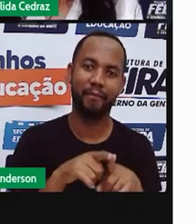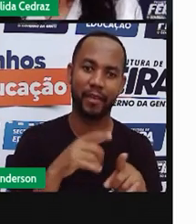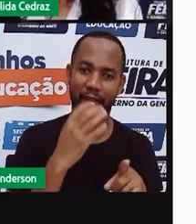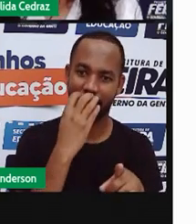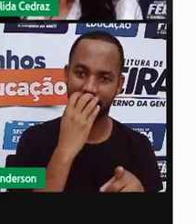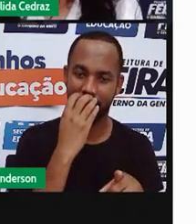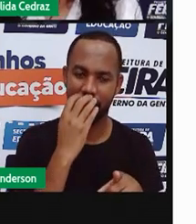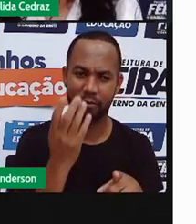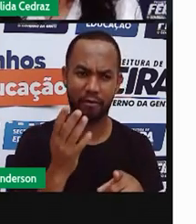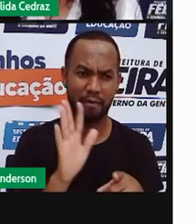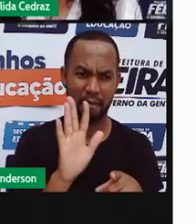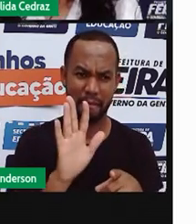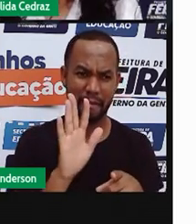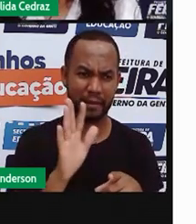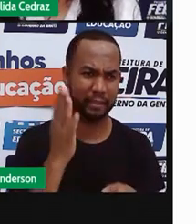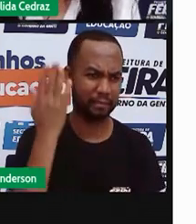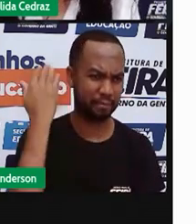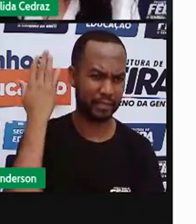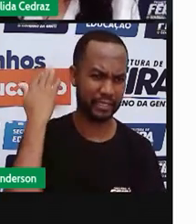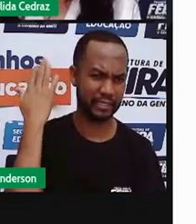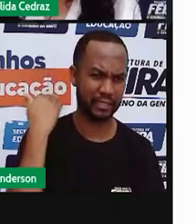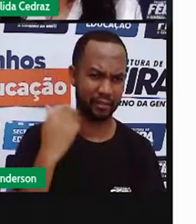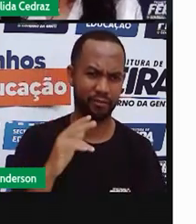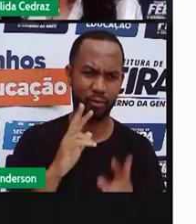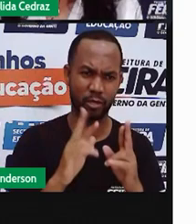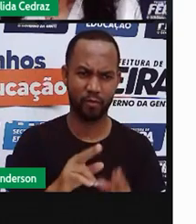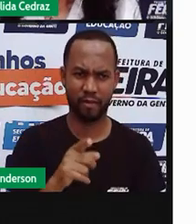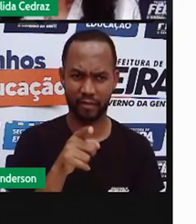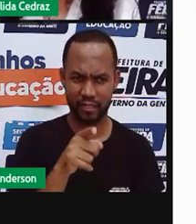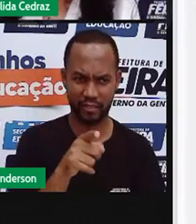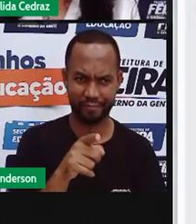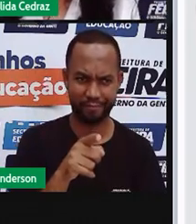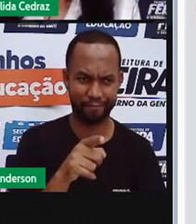Mas será que antigamente também era assim?